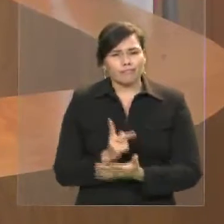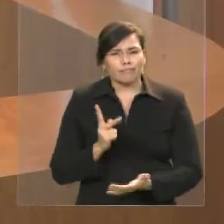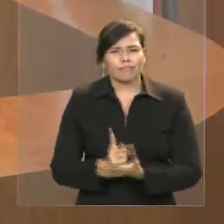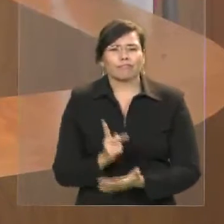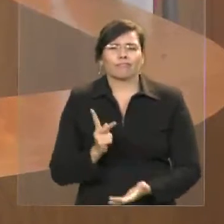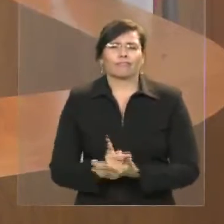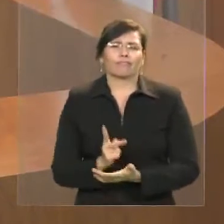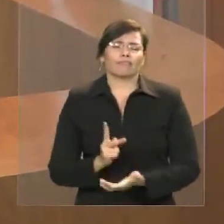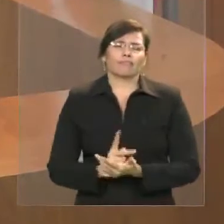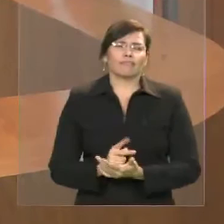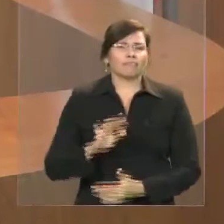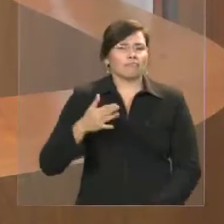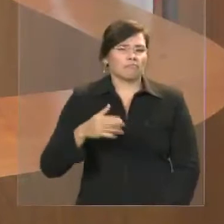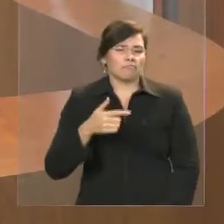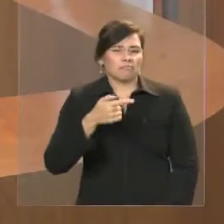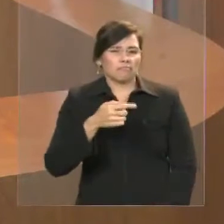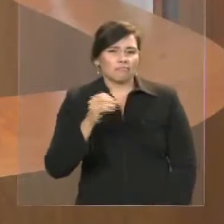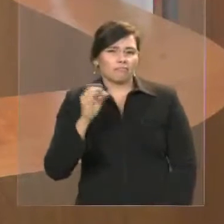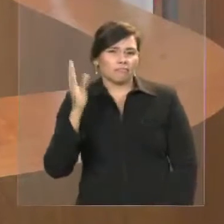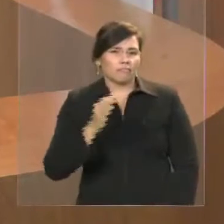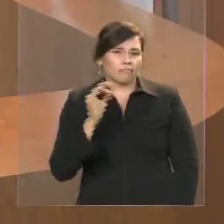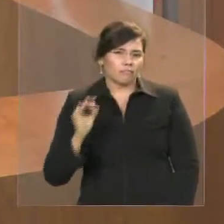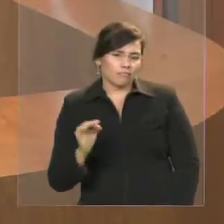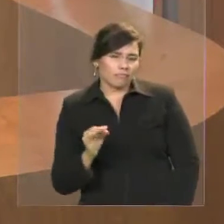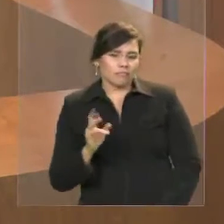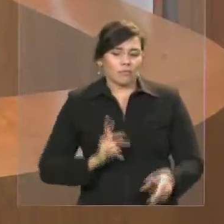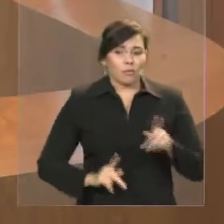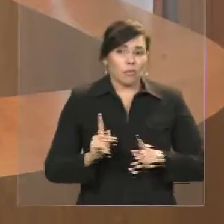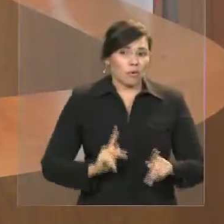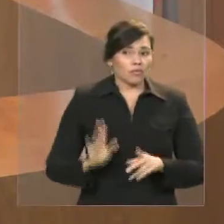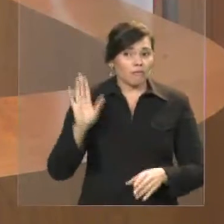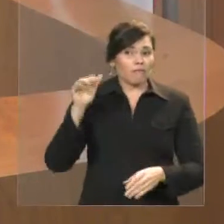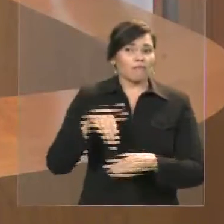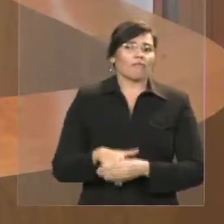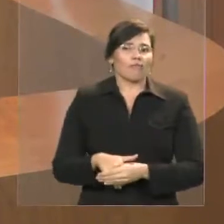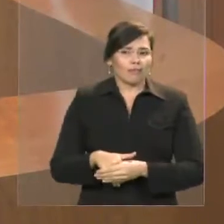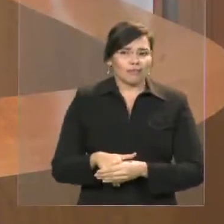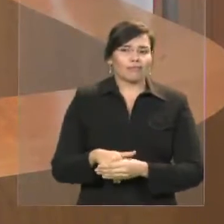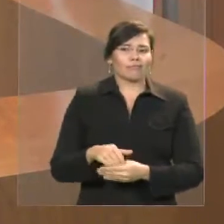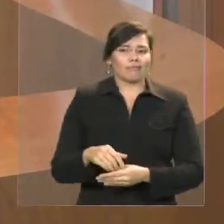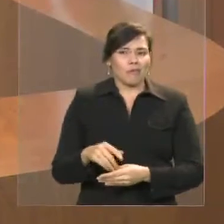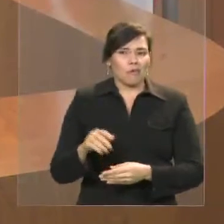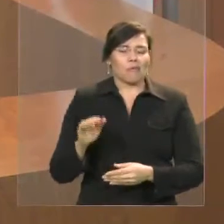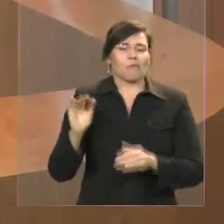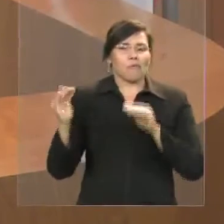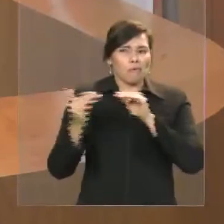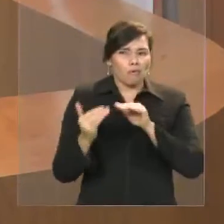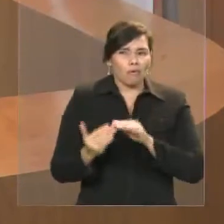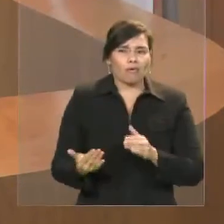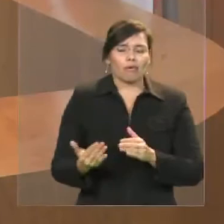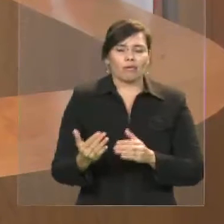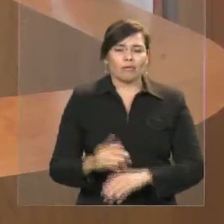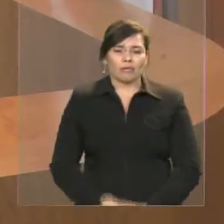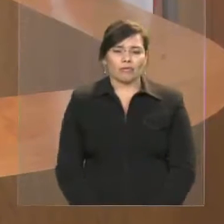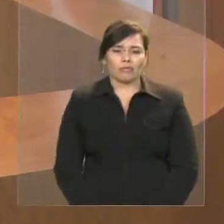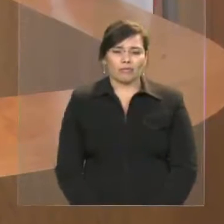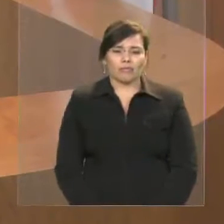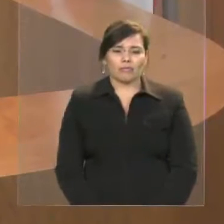de 70%, quando está no pior momento, 65% de aprovação.